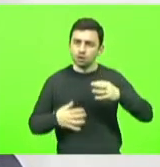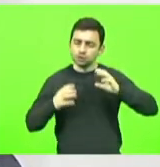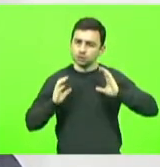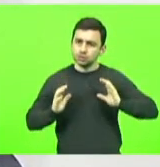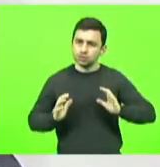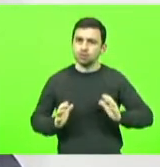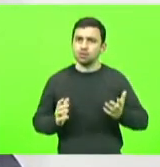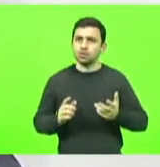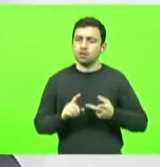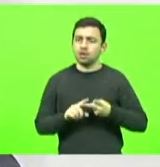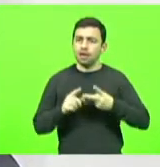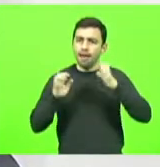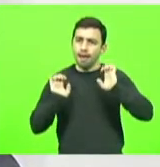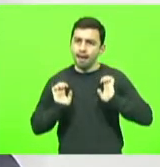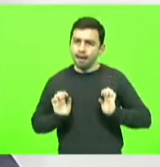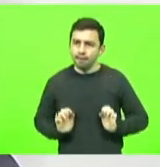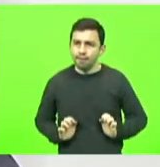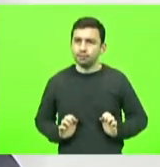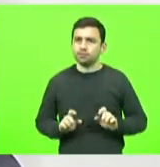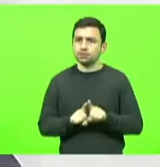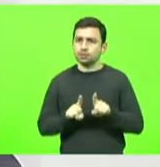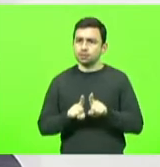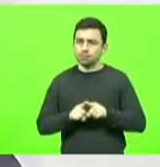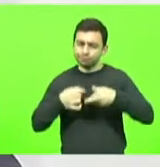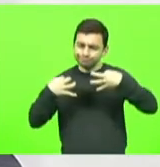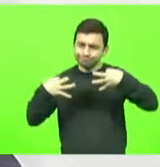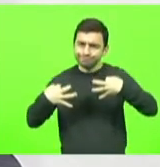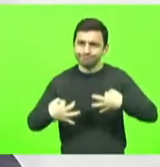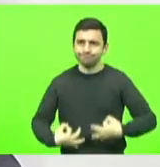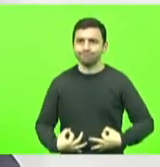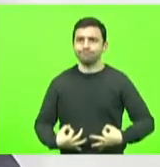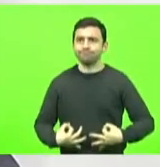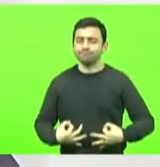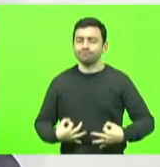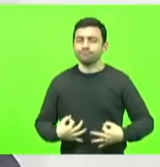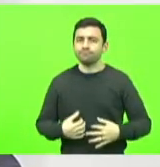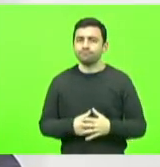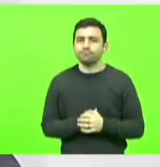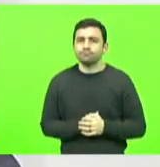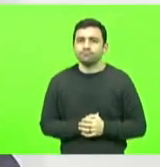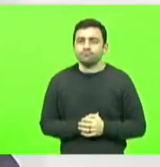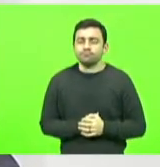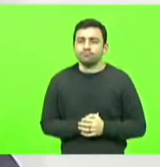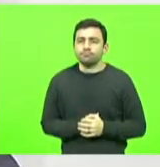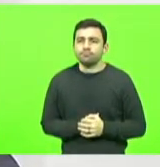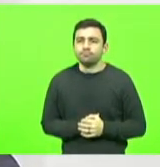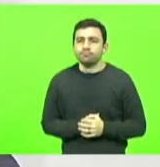ética e integridade. ou digo integridade.